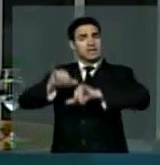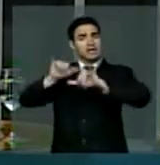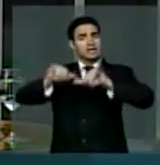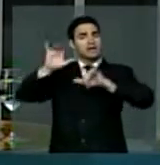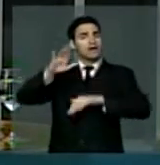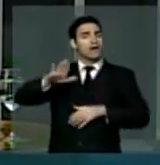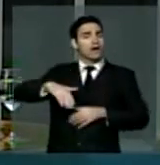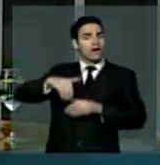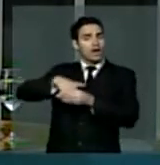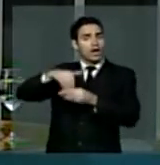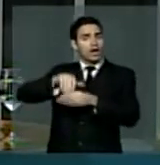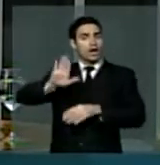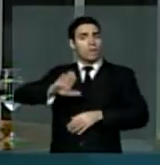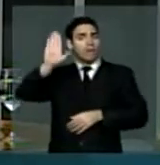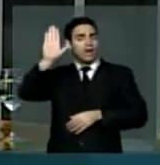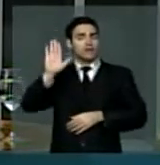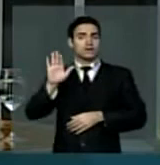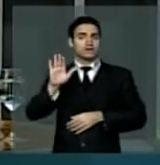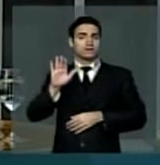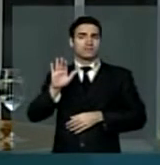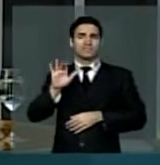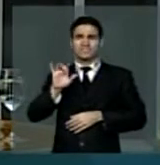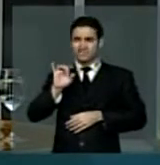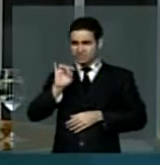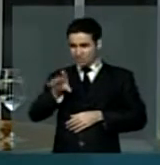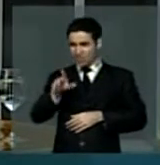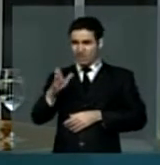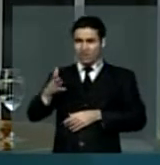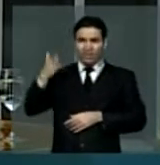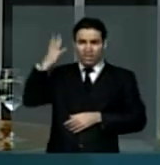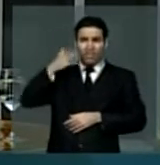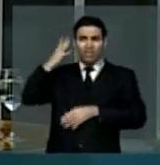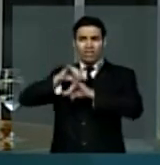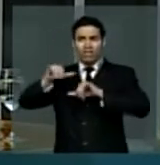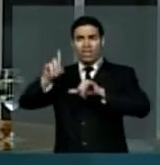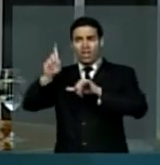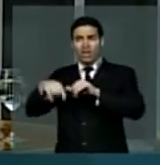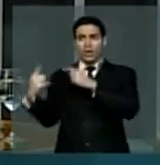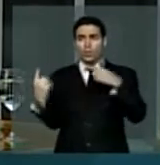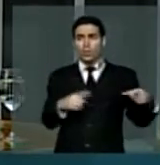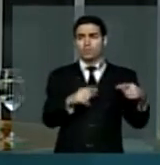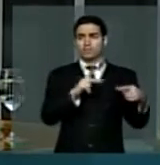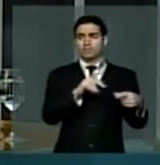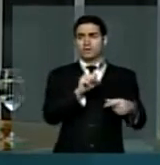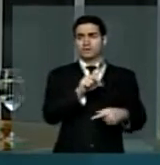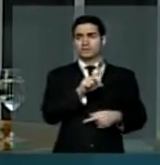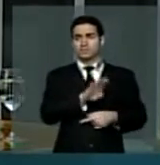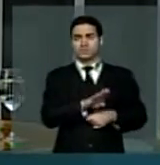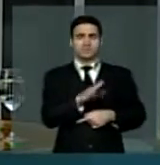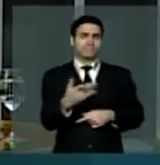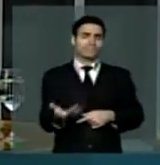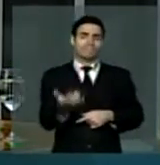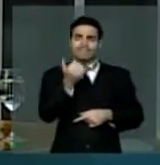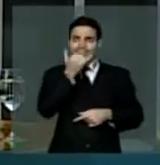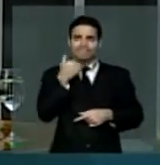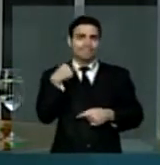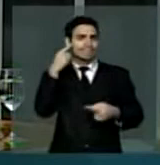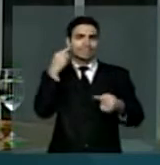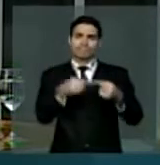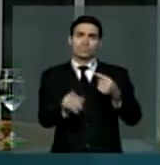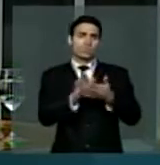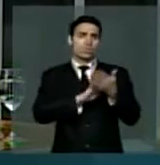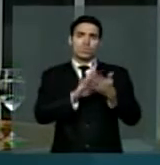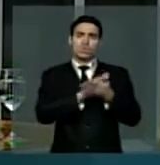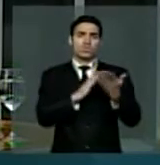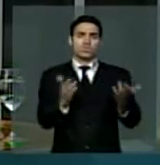apenas uma afronta ao governo do PSB no Estado. Discordo da manipulação